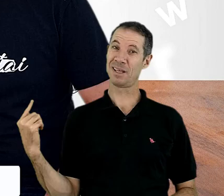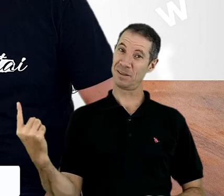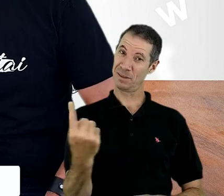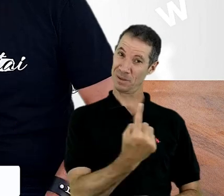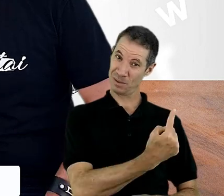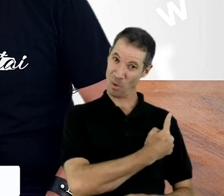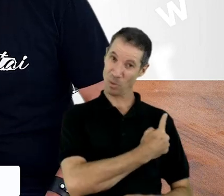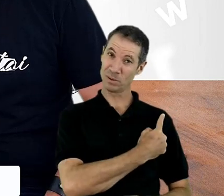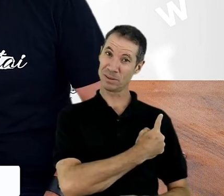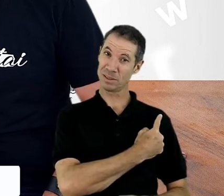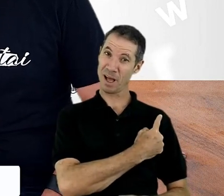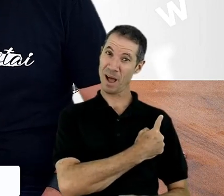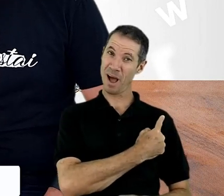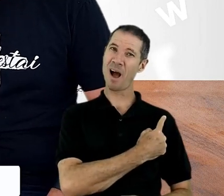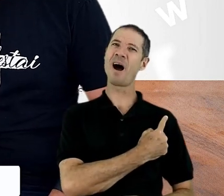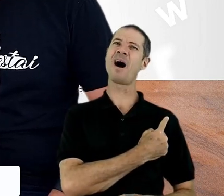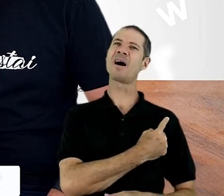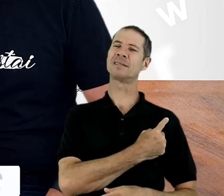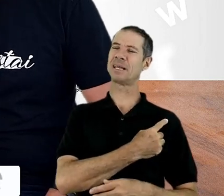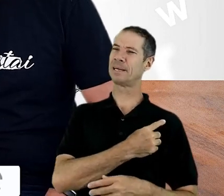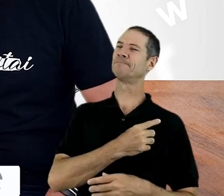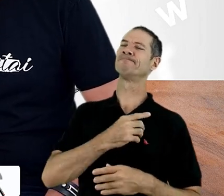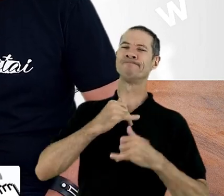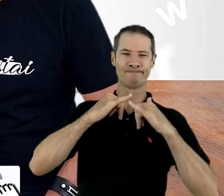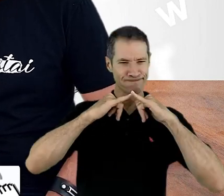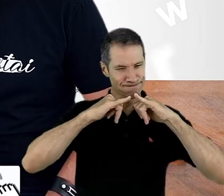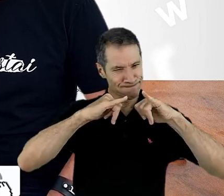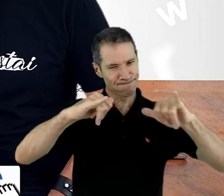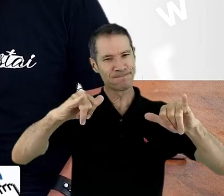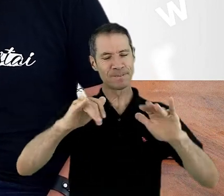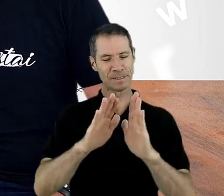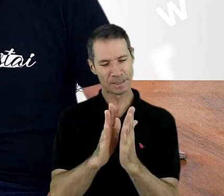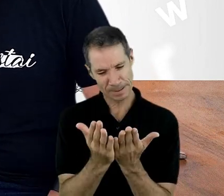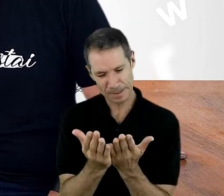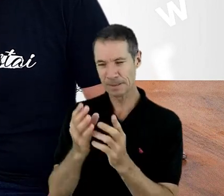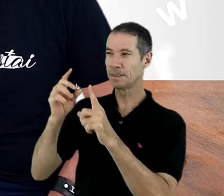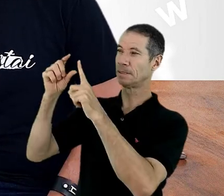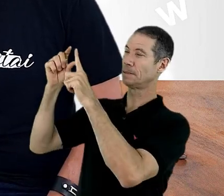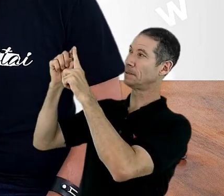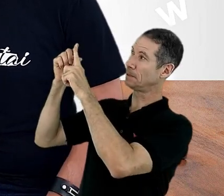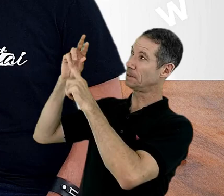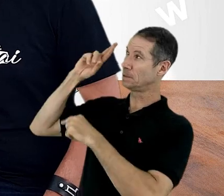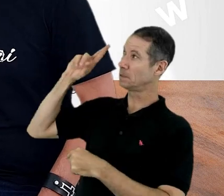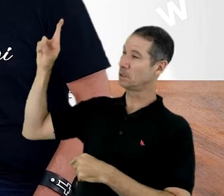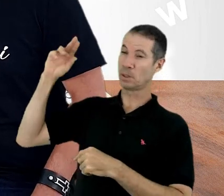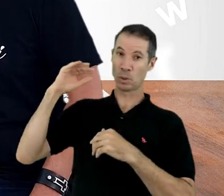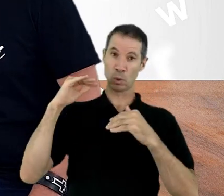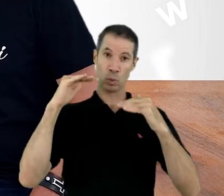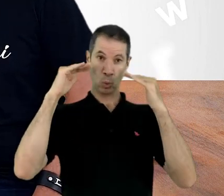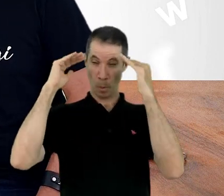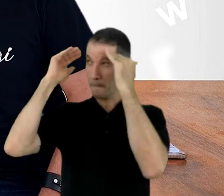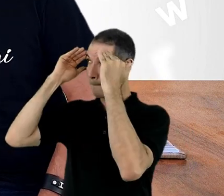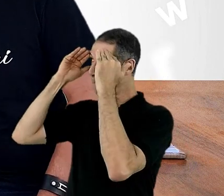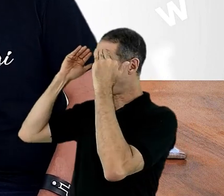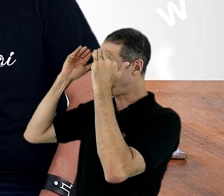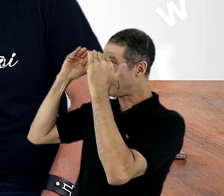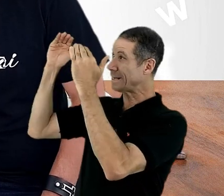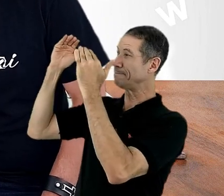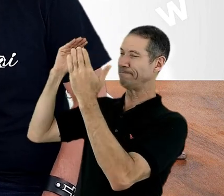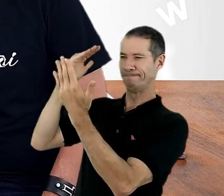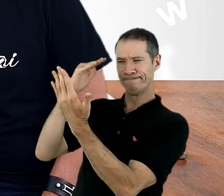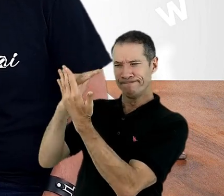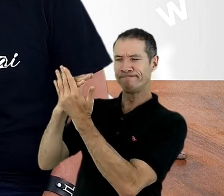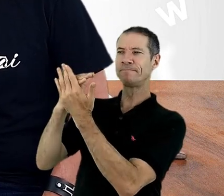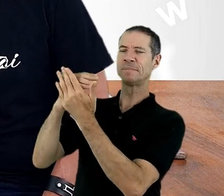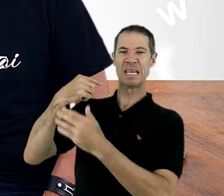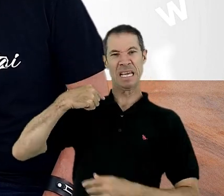levando a palavra do Senhor, todos nós precisamos cumprir o índice de Jesus. E Jesus disse,